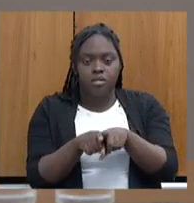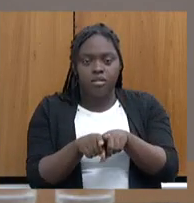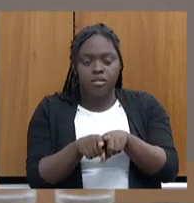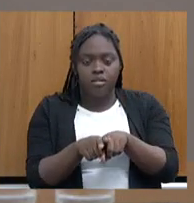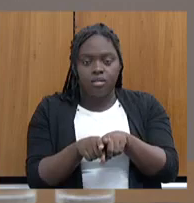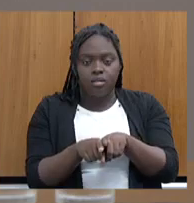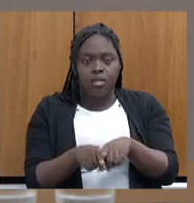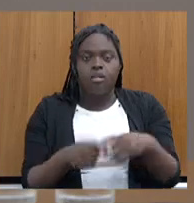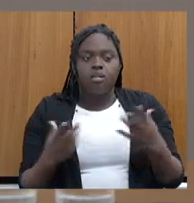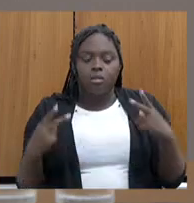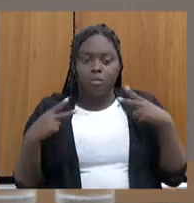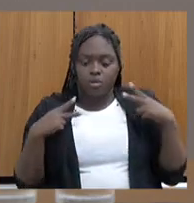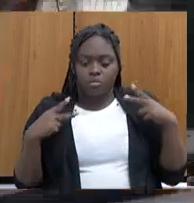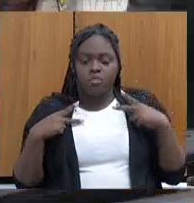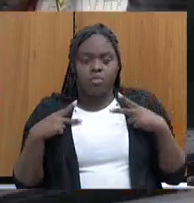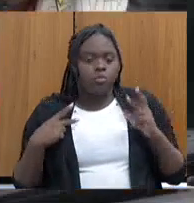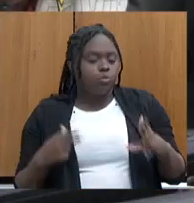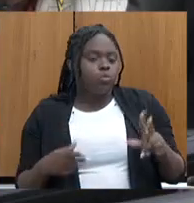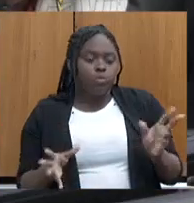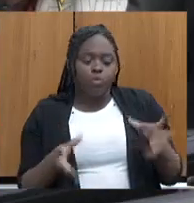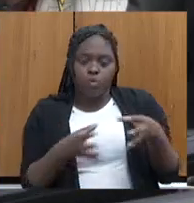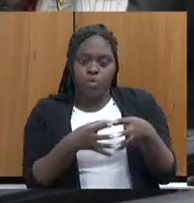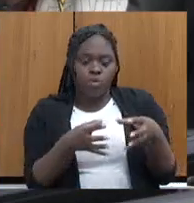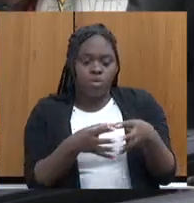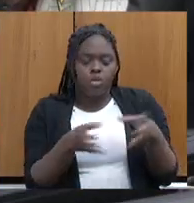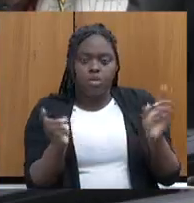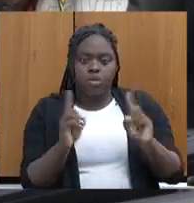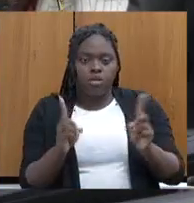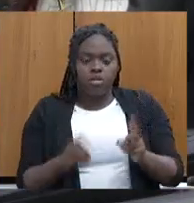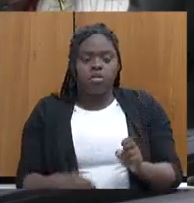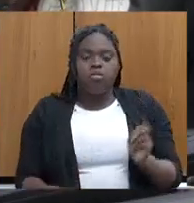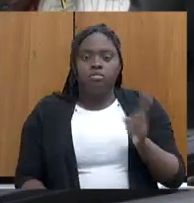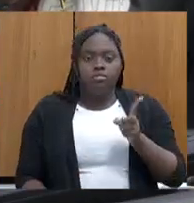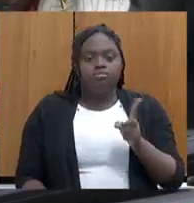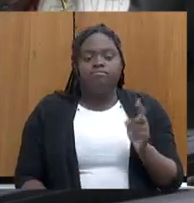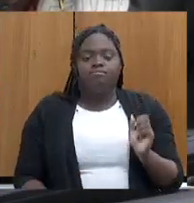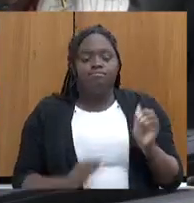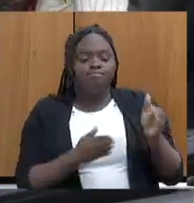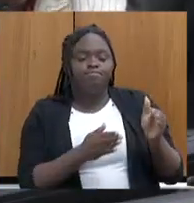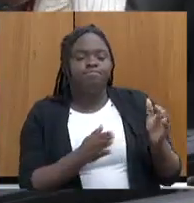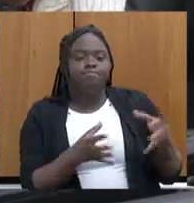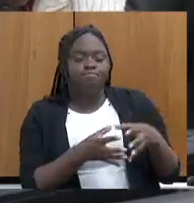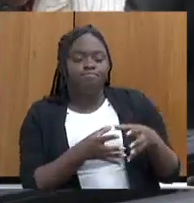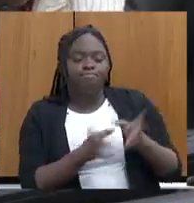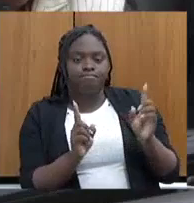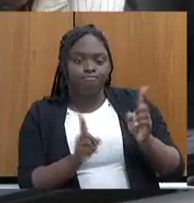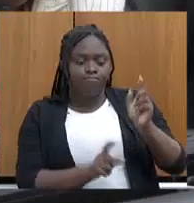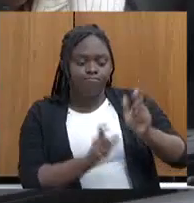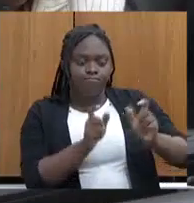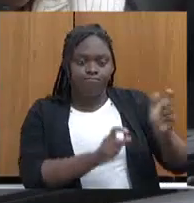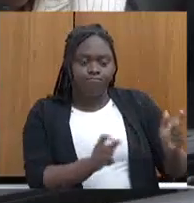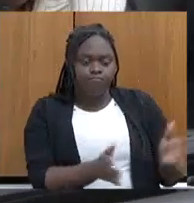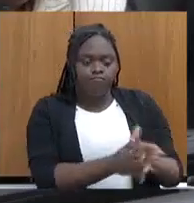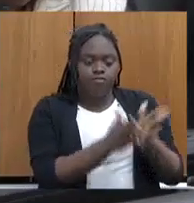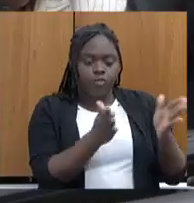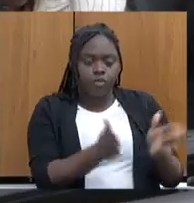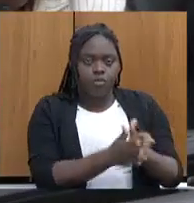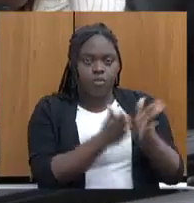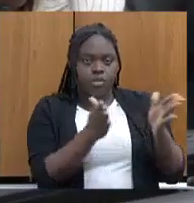Aí é individual, não é a comunidade. Não, a gente não chega na comunidade, é pessoas, pessoas em extrema pobreza.